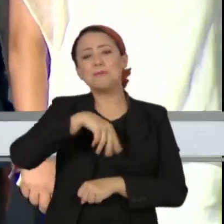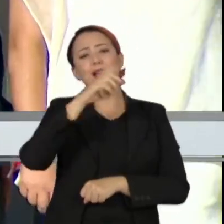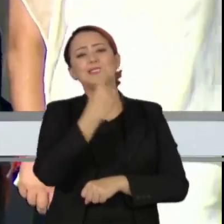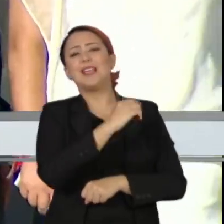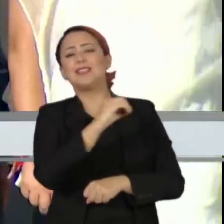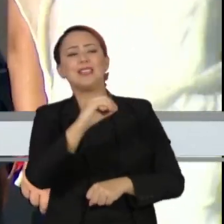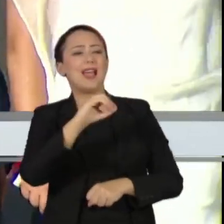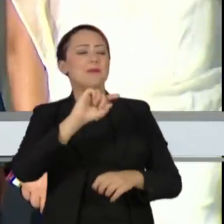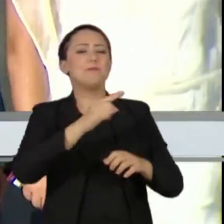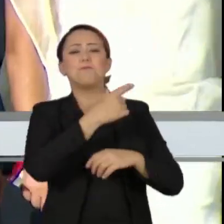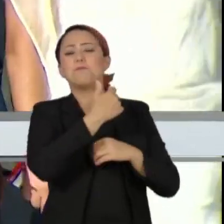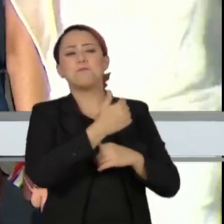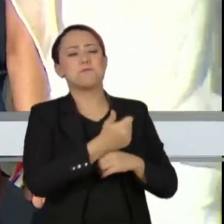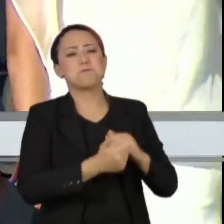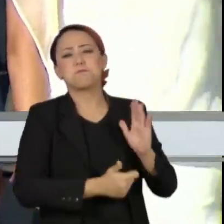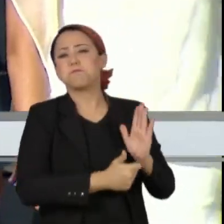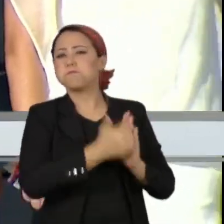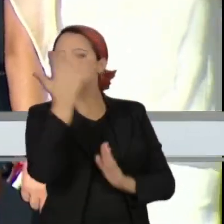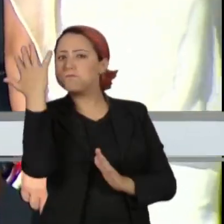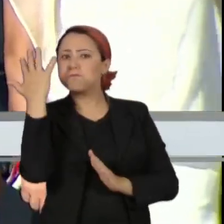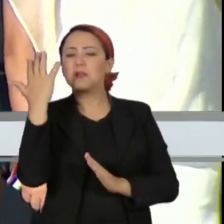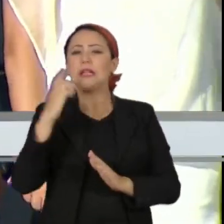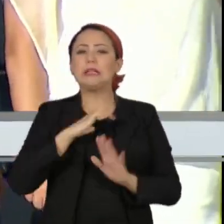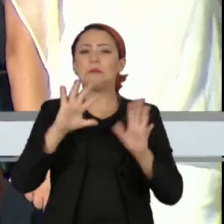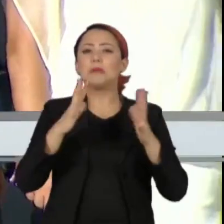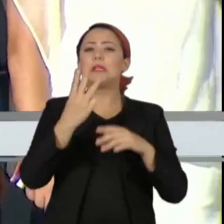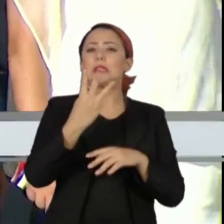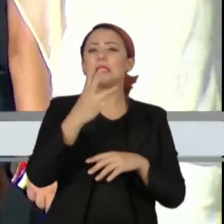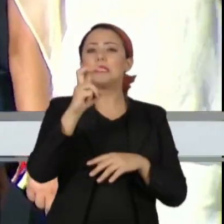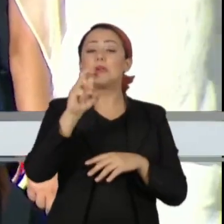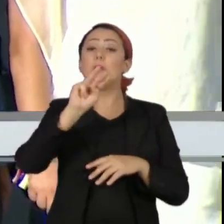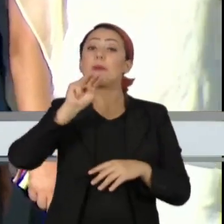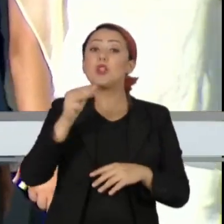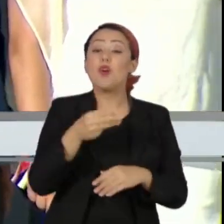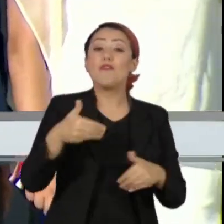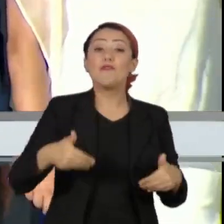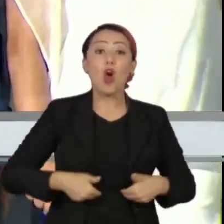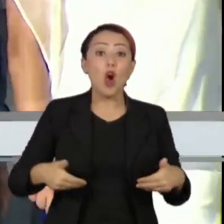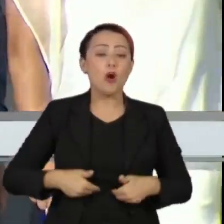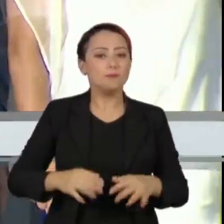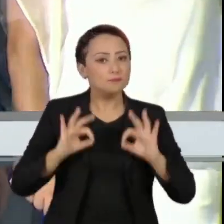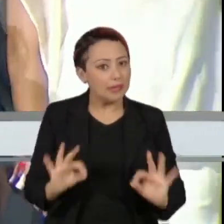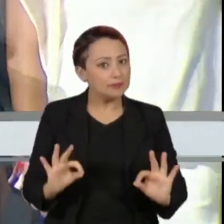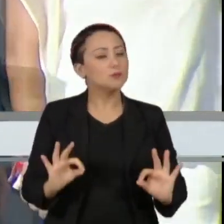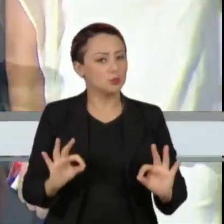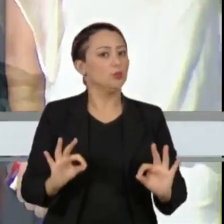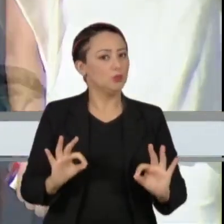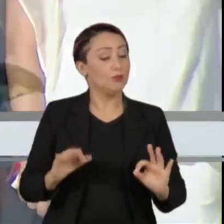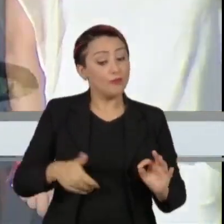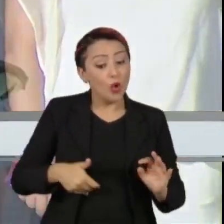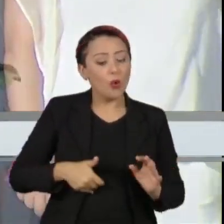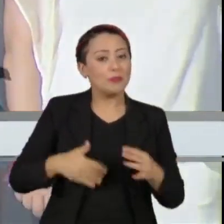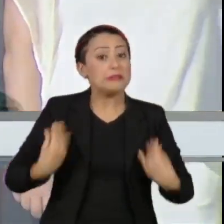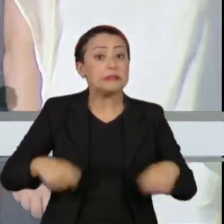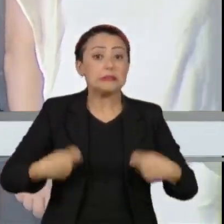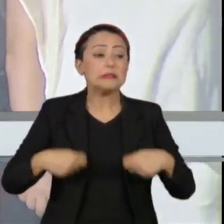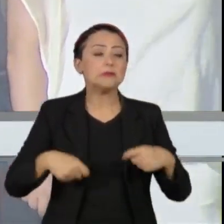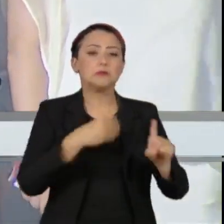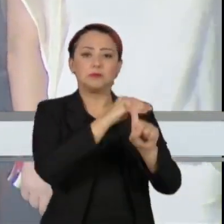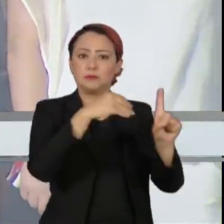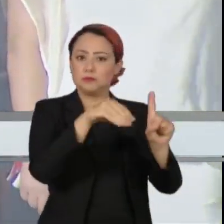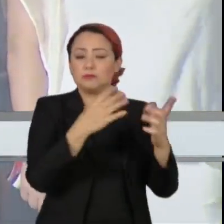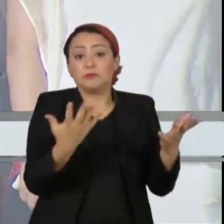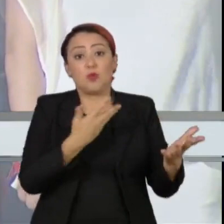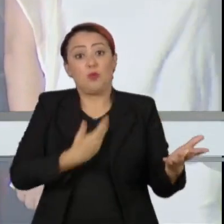passam necessidades, mas, alguns falam, 35 milhões passam fome, mesmo, literalmente, né? E o governo vai ter de